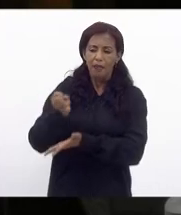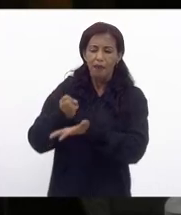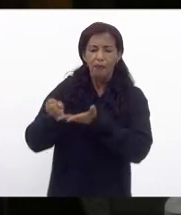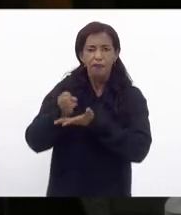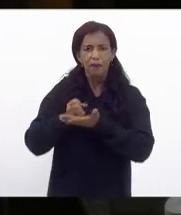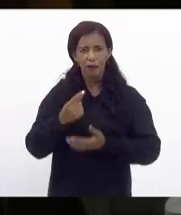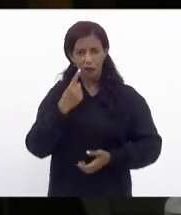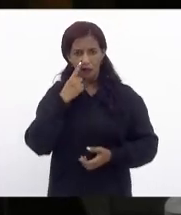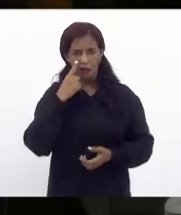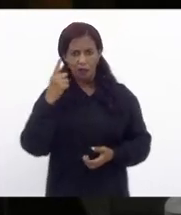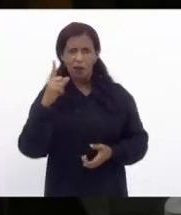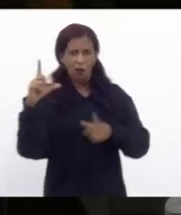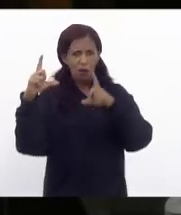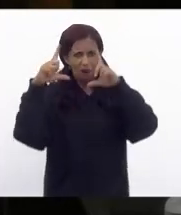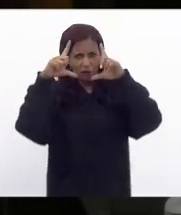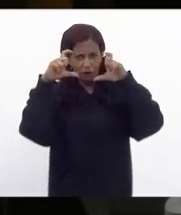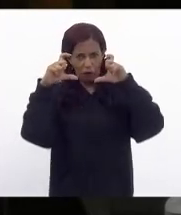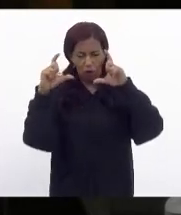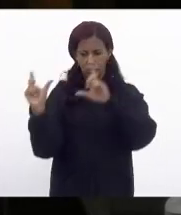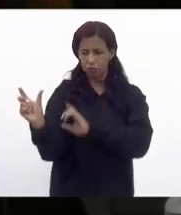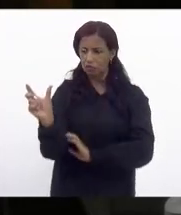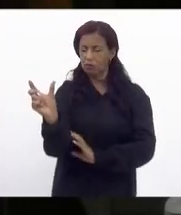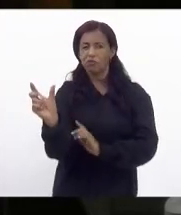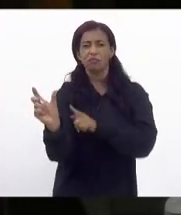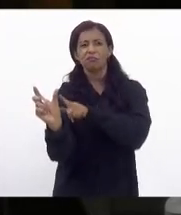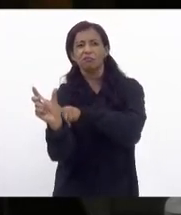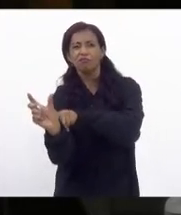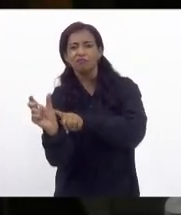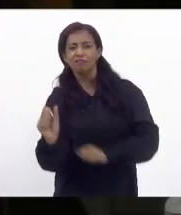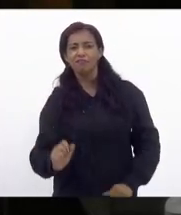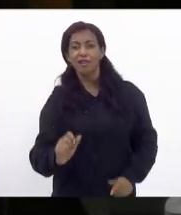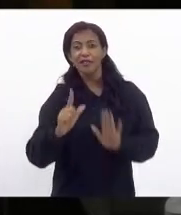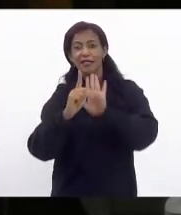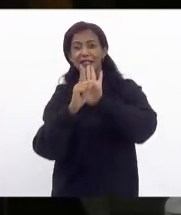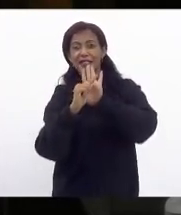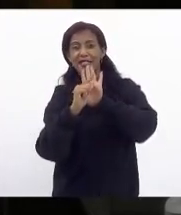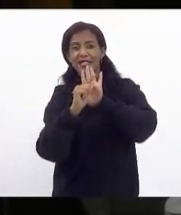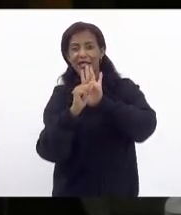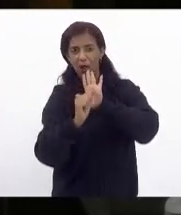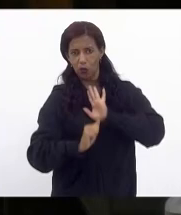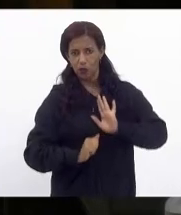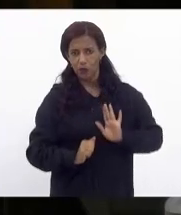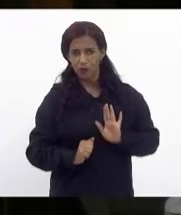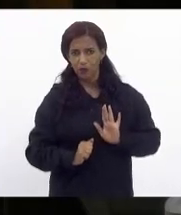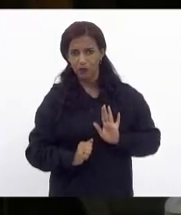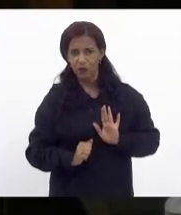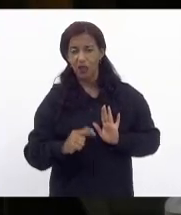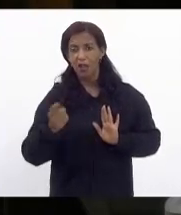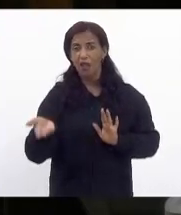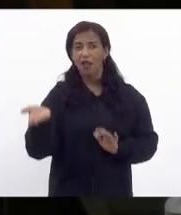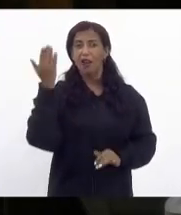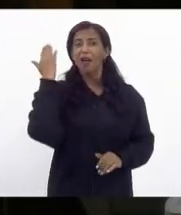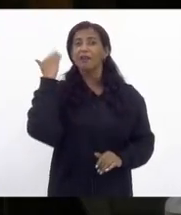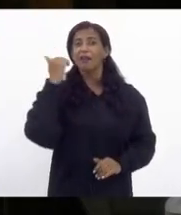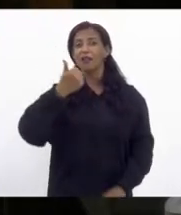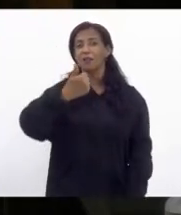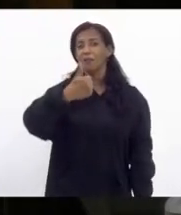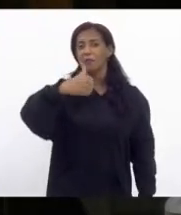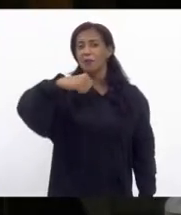pegue uma fotografia na central do Brasil da década de 50